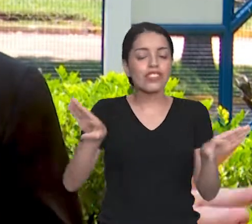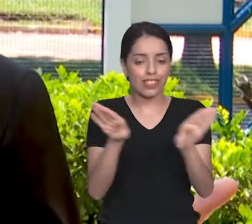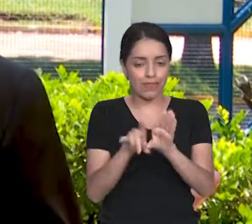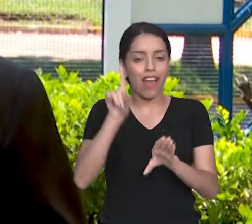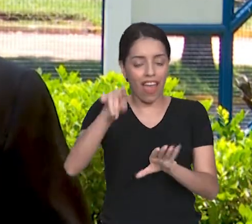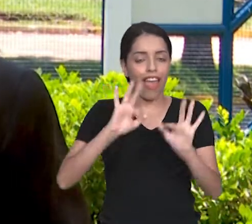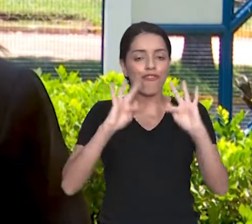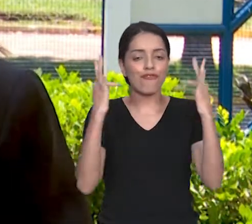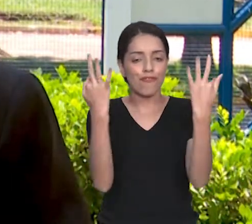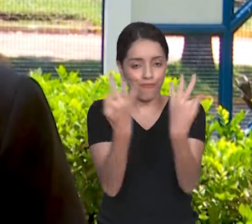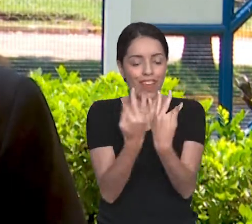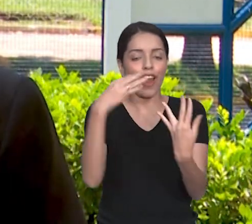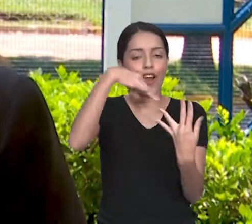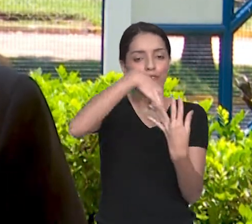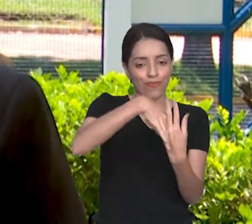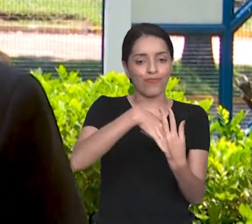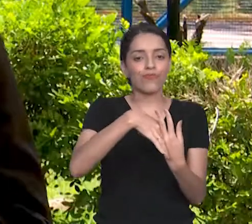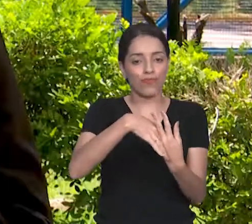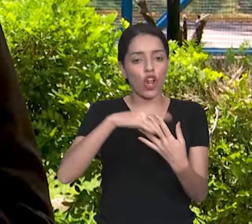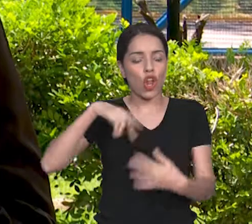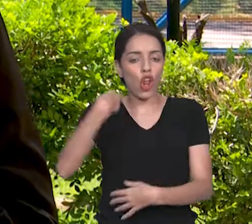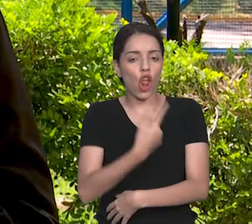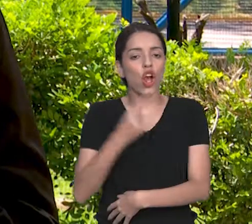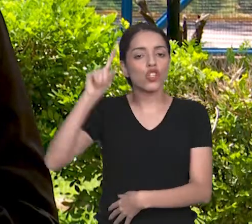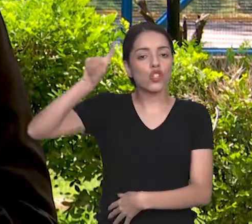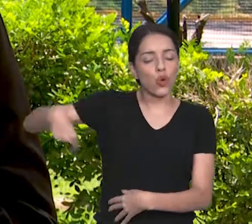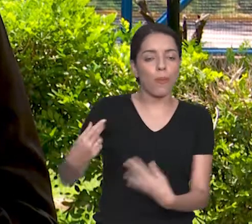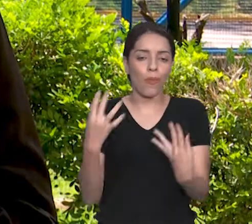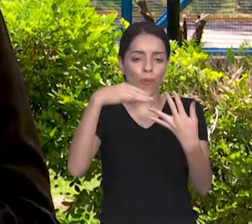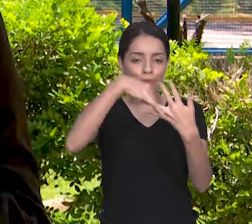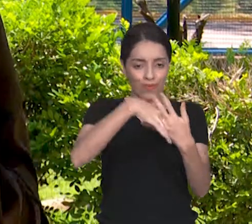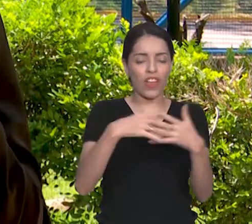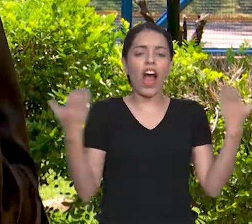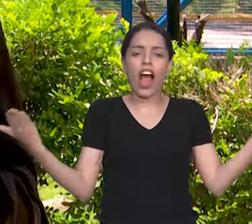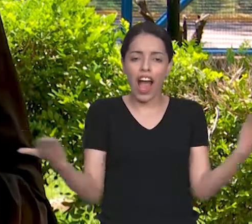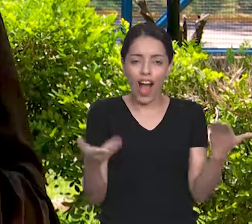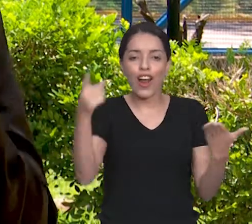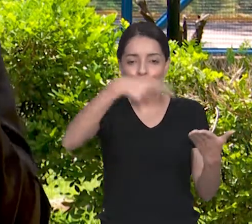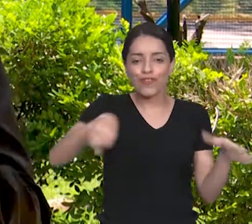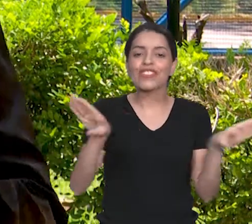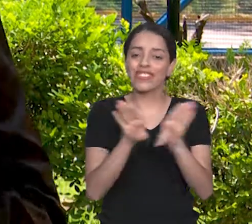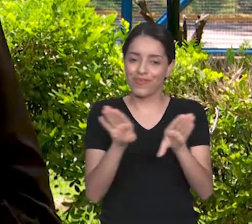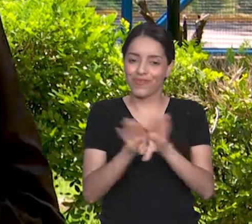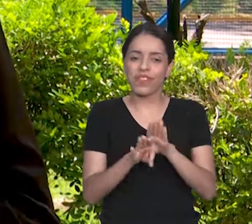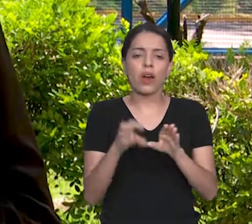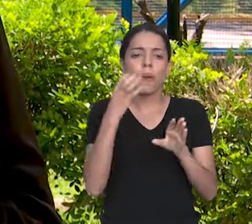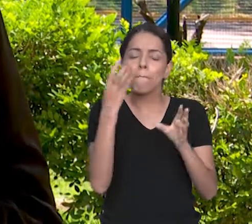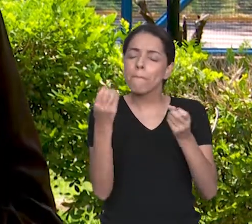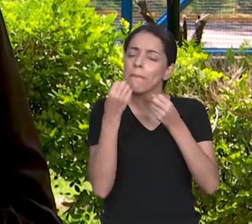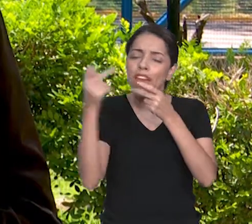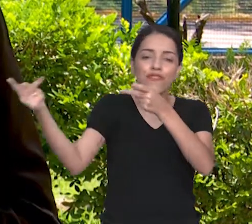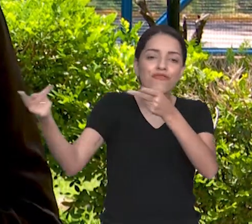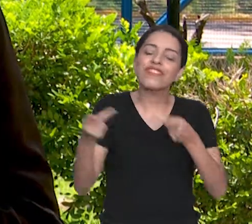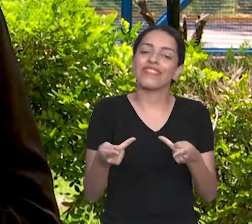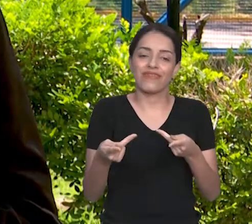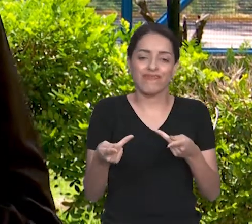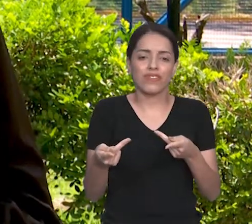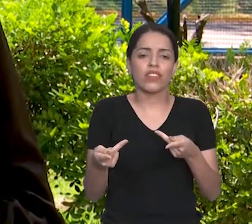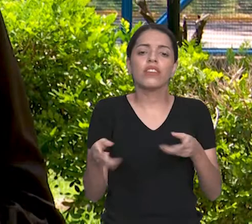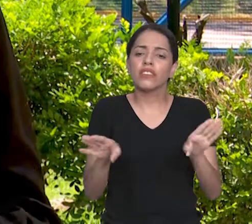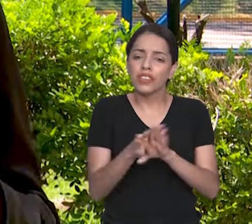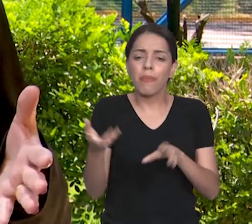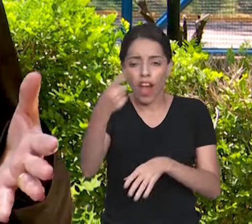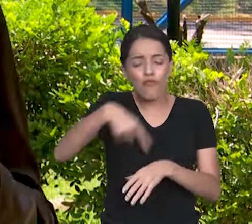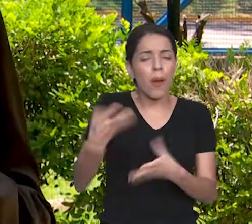fazem parte da família UFMS. Somos o UFMS e agora vocês também são. Sejam muito bem